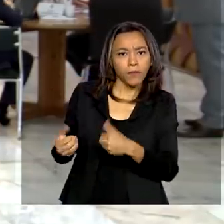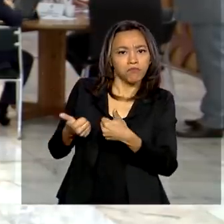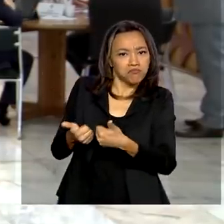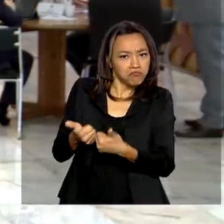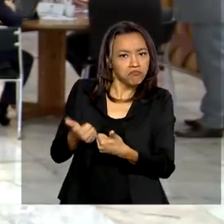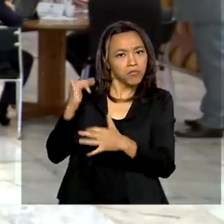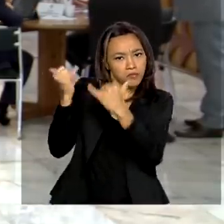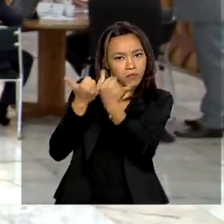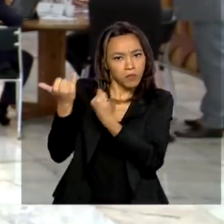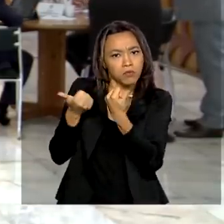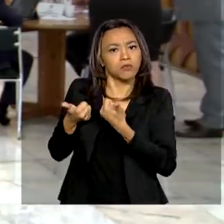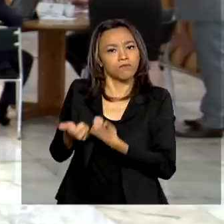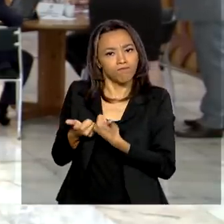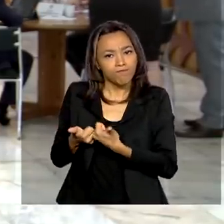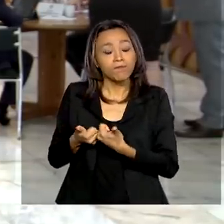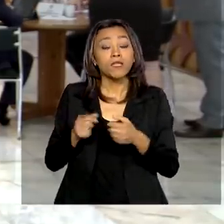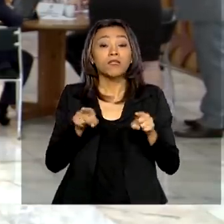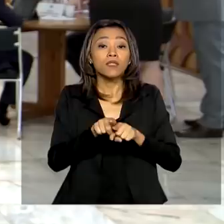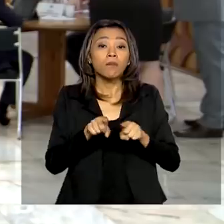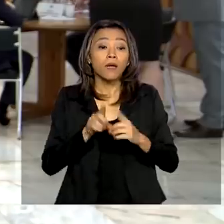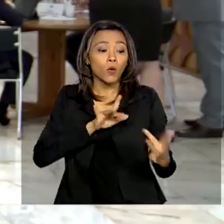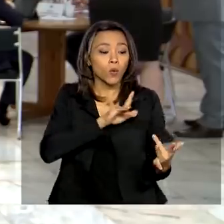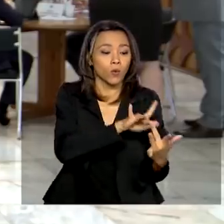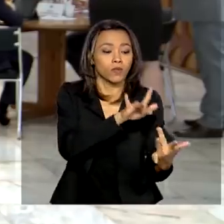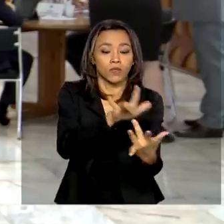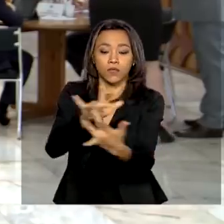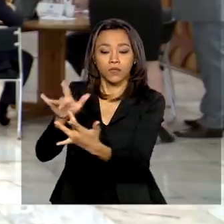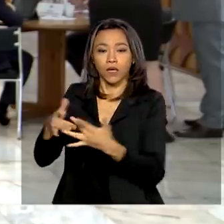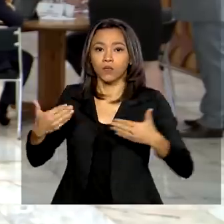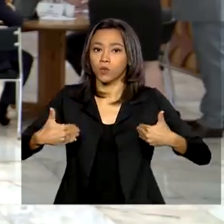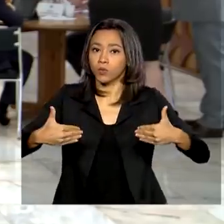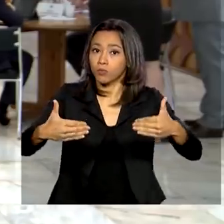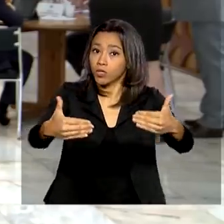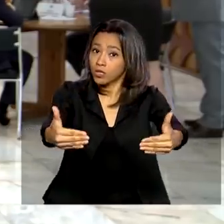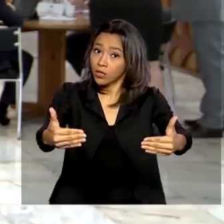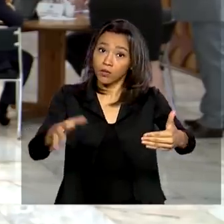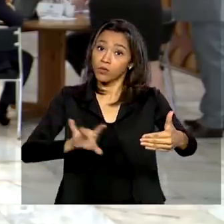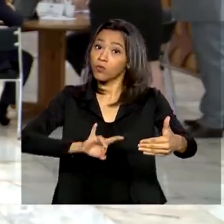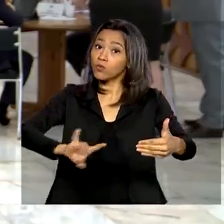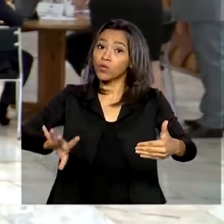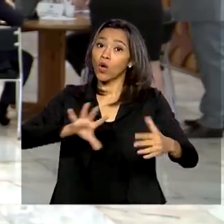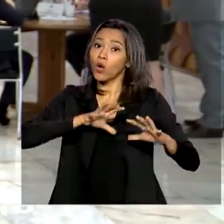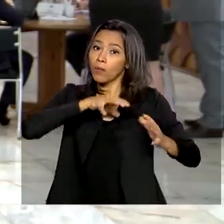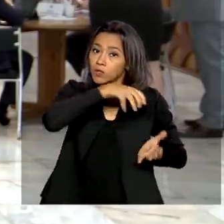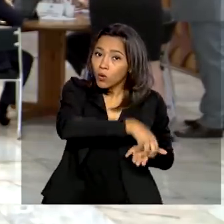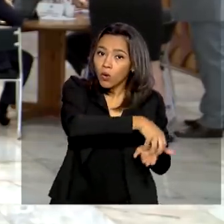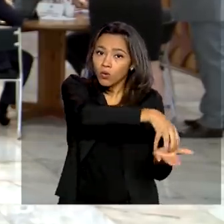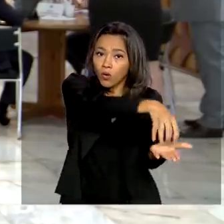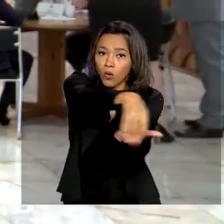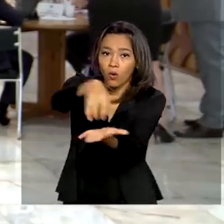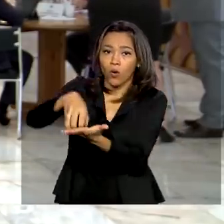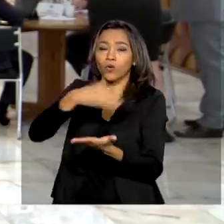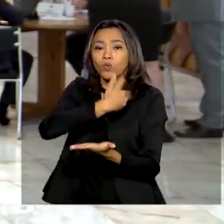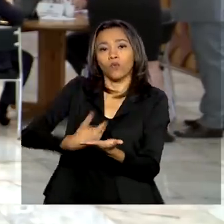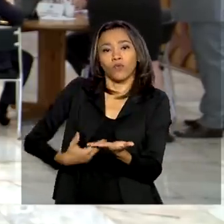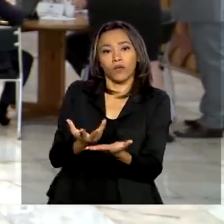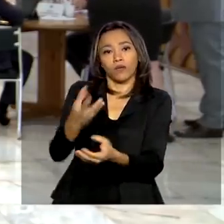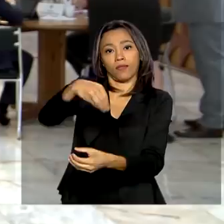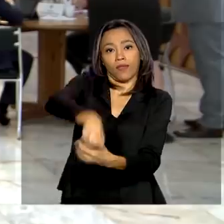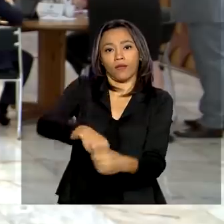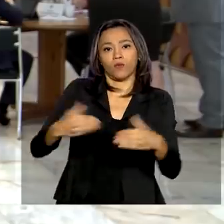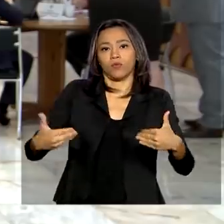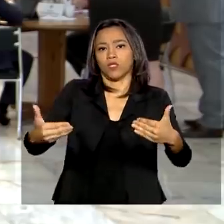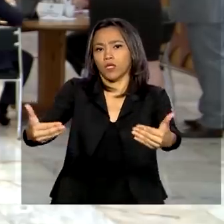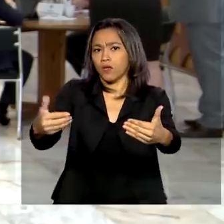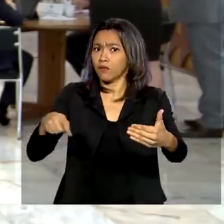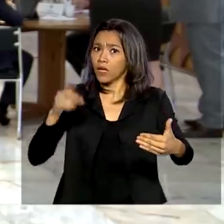principalmente, a interligação entre os ministérios, e não só ministérios, mas órgãos dentro dos ministérios capazes de tomar